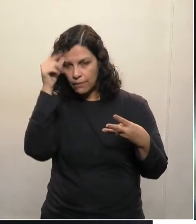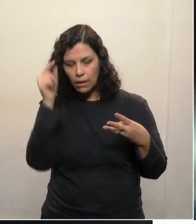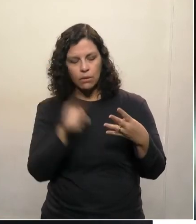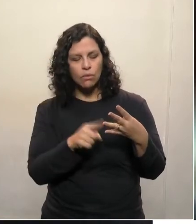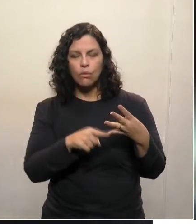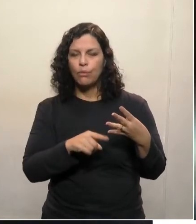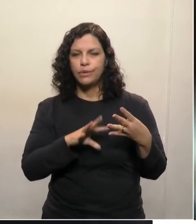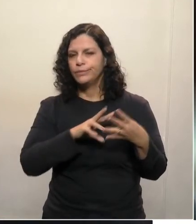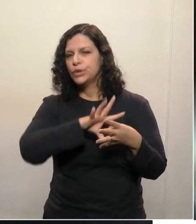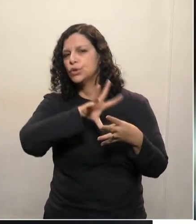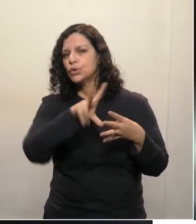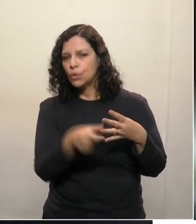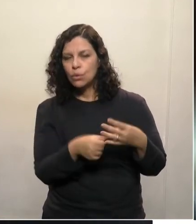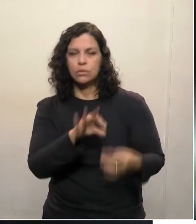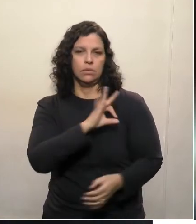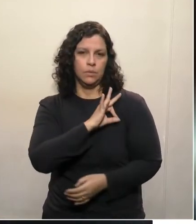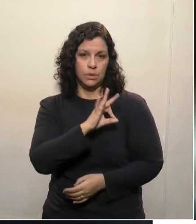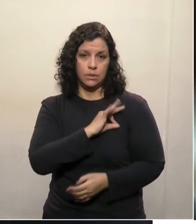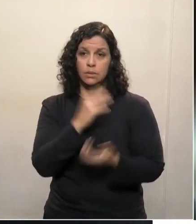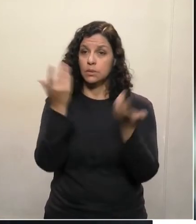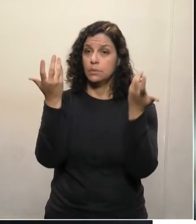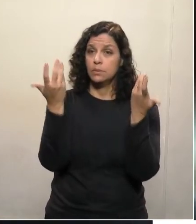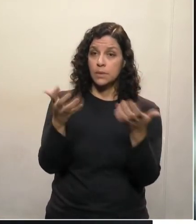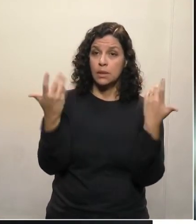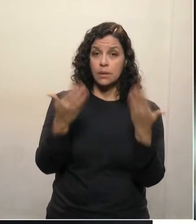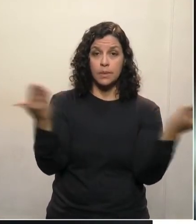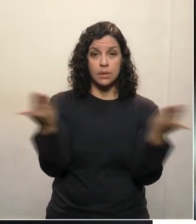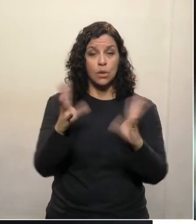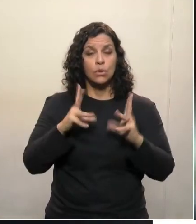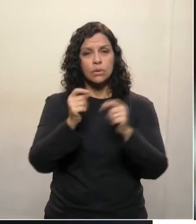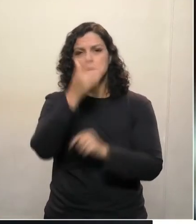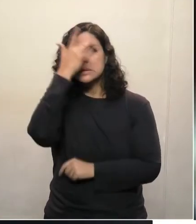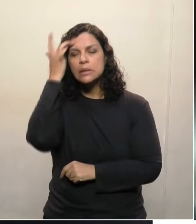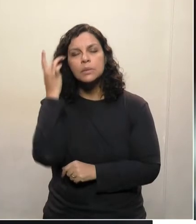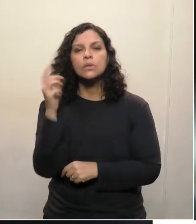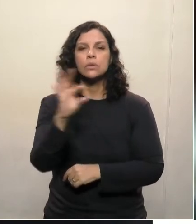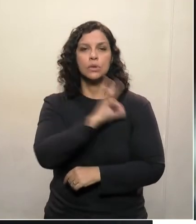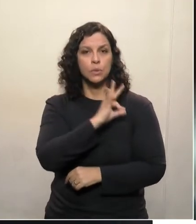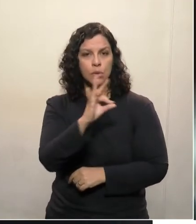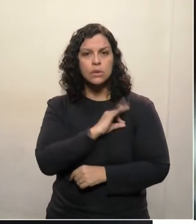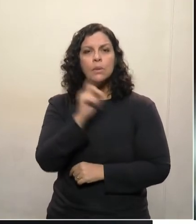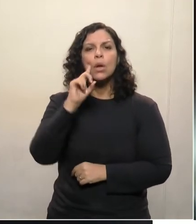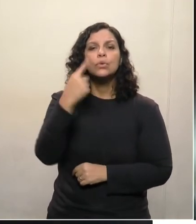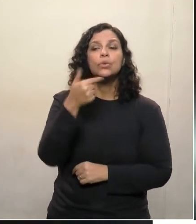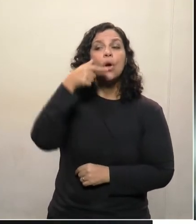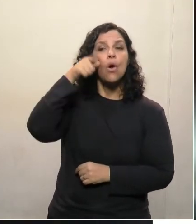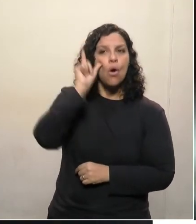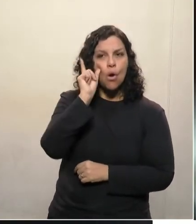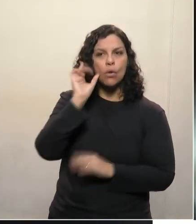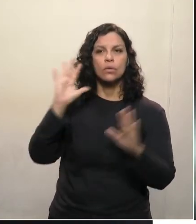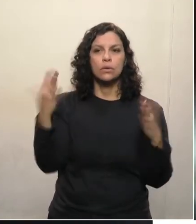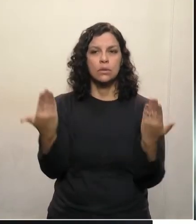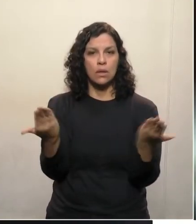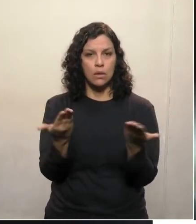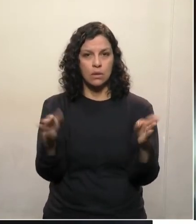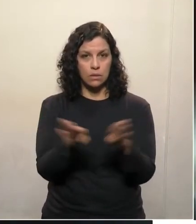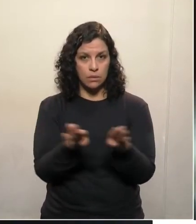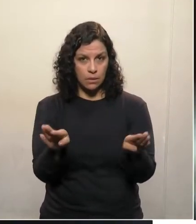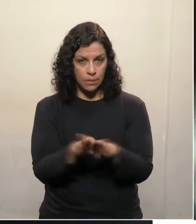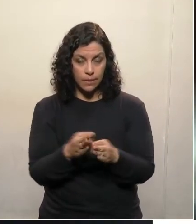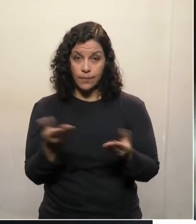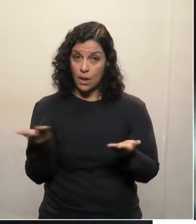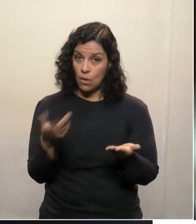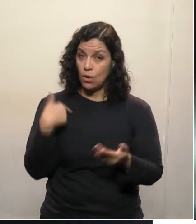Deixar aqui meus parabéns aos policiais civis, a todos os policiais, pelo seu dia, que foi ontem, mas que em face